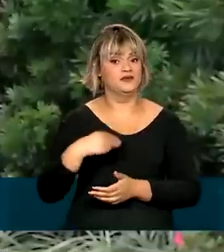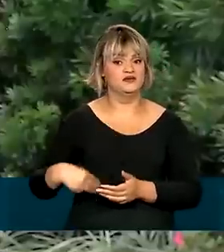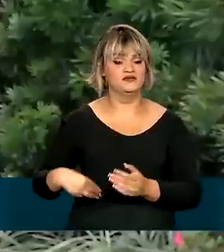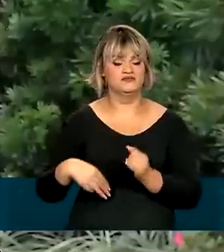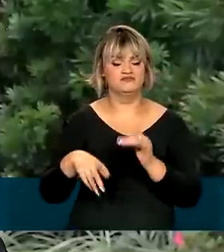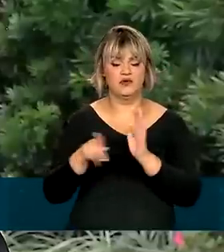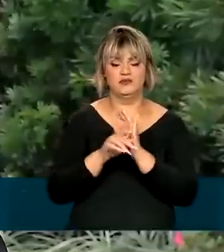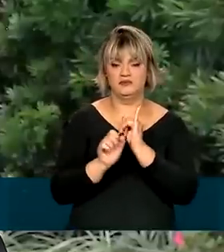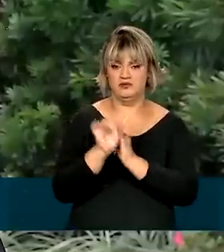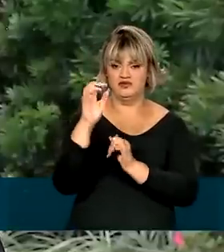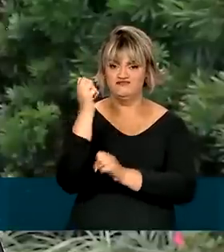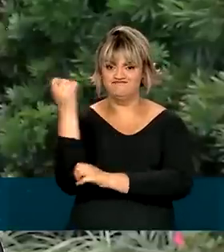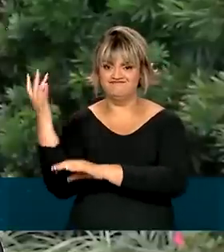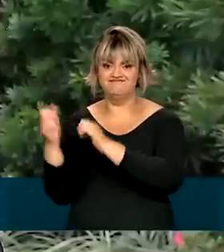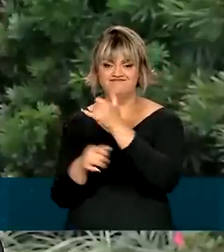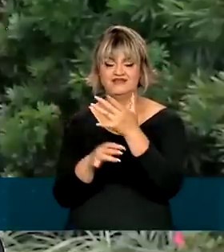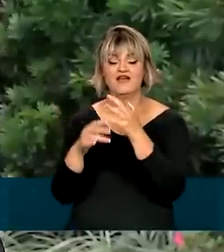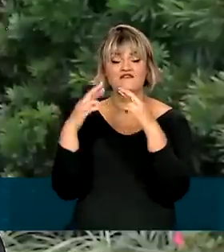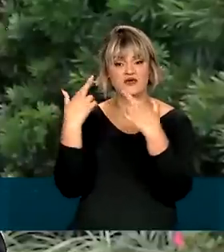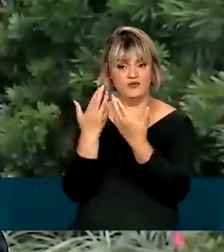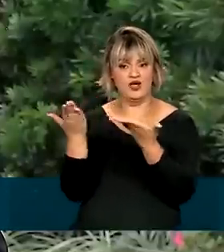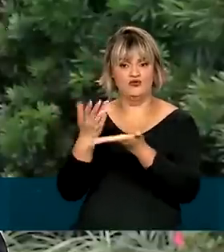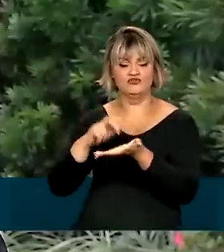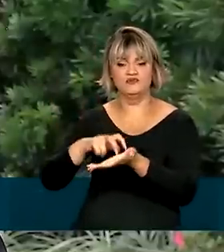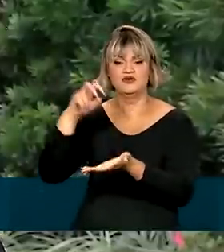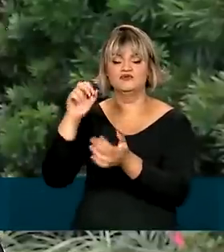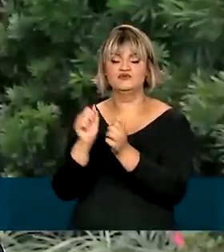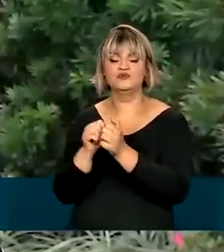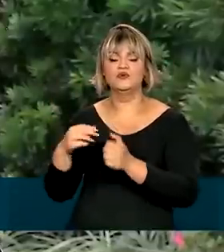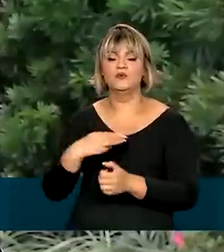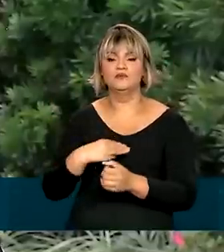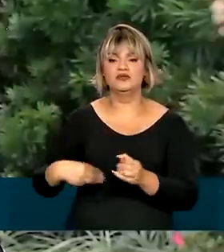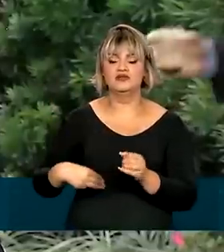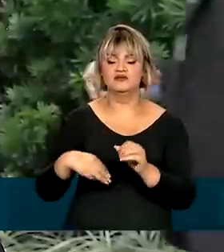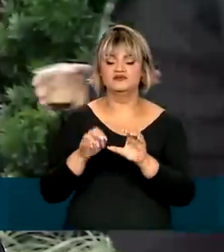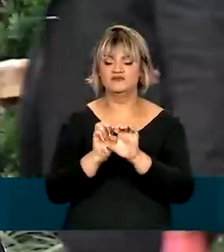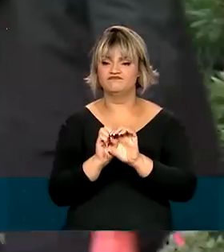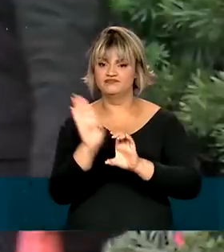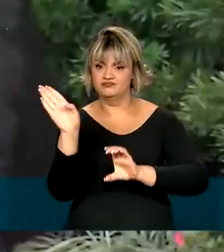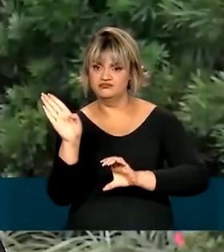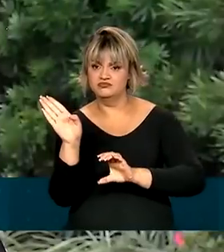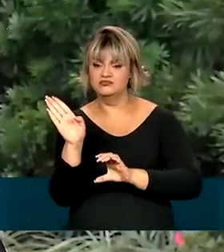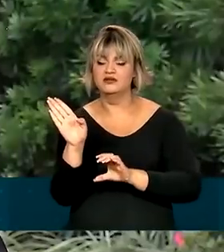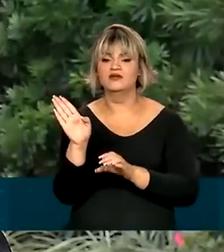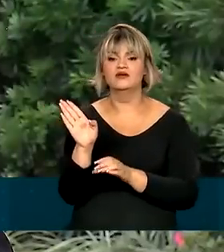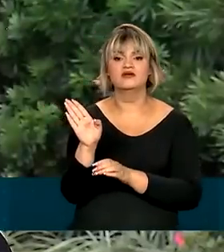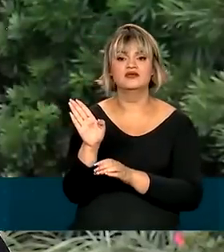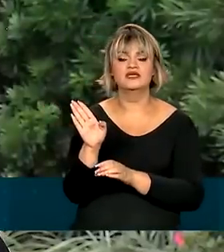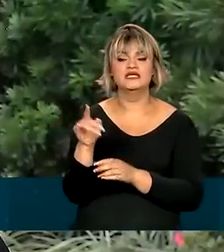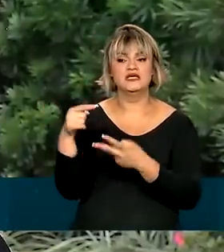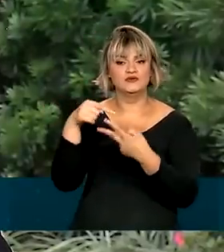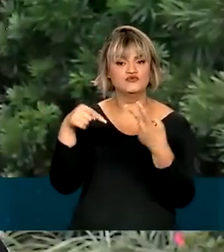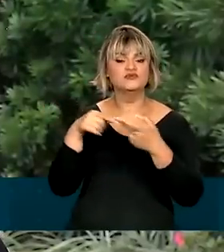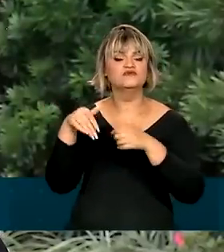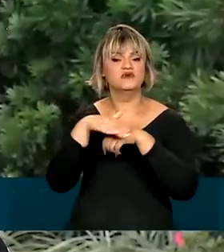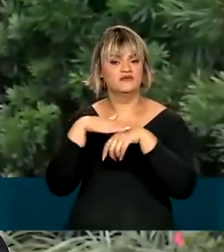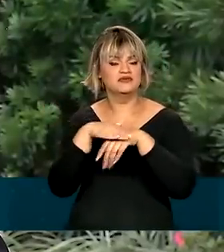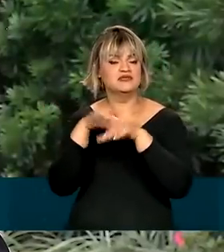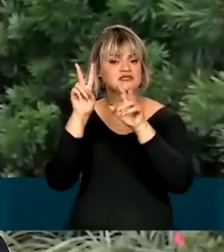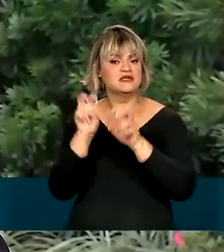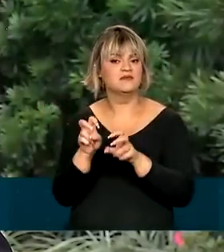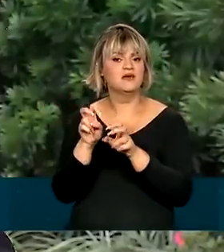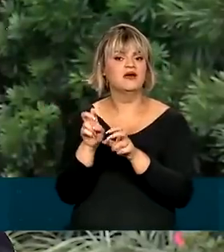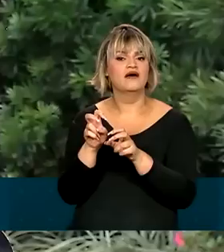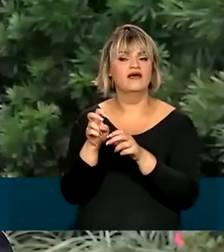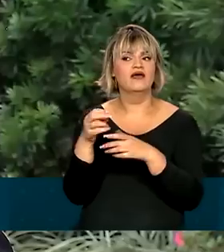Ambiente, Joaquim Leite, ele vai se reunir nesta manhã com o ministro da Ciência, Tecnologia e Inovação, Paulo Alvim. E eles vão conversar exatamente sobre